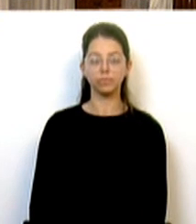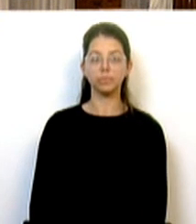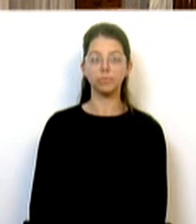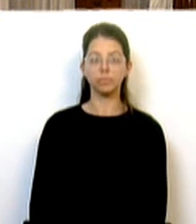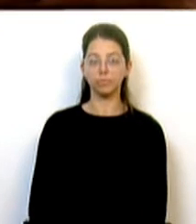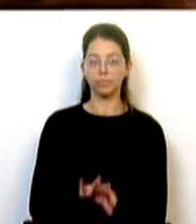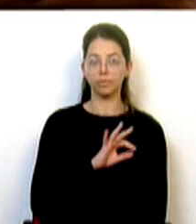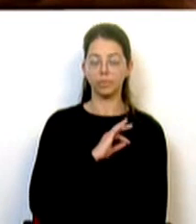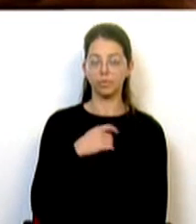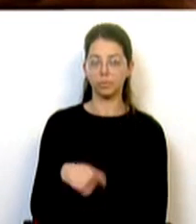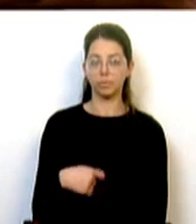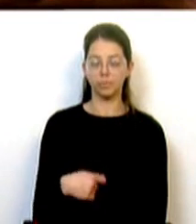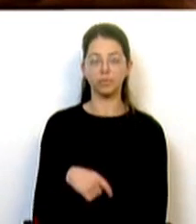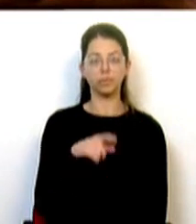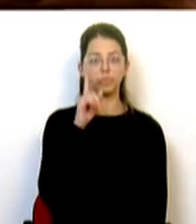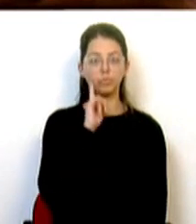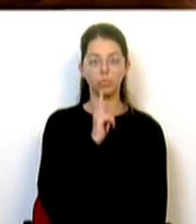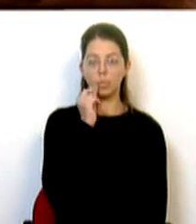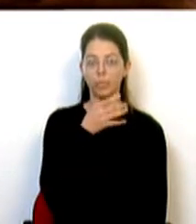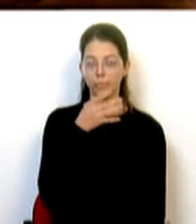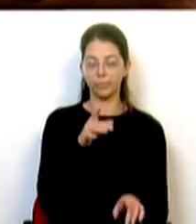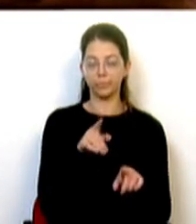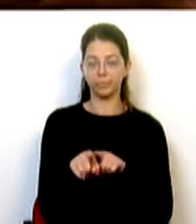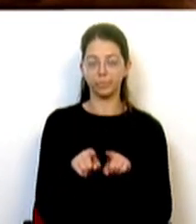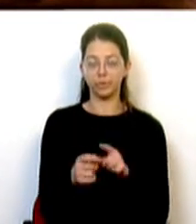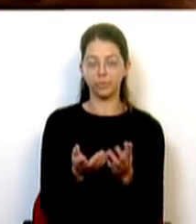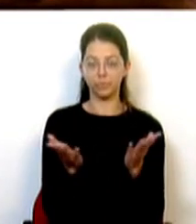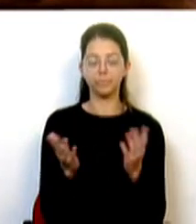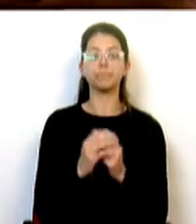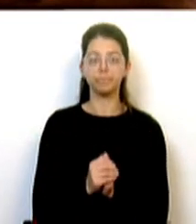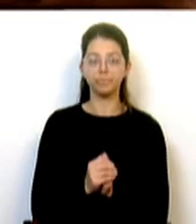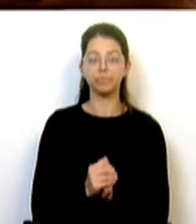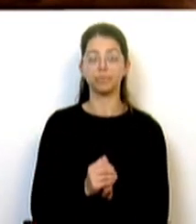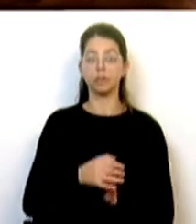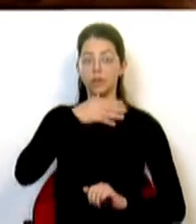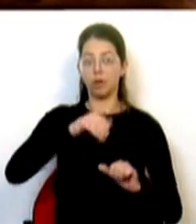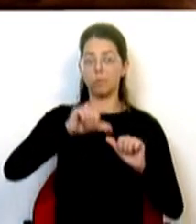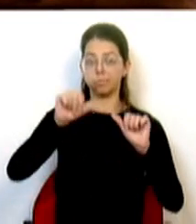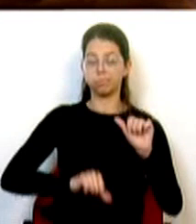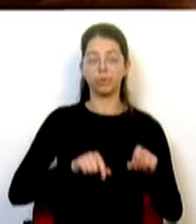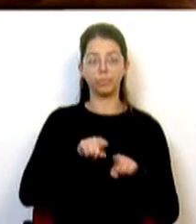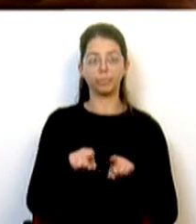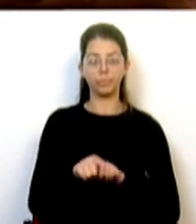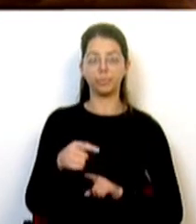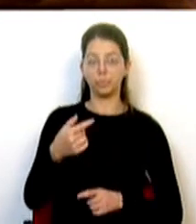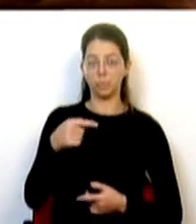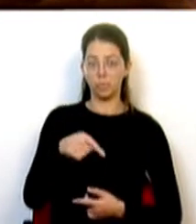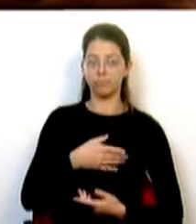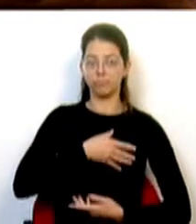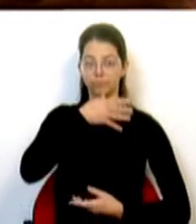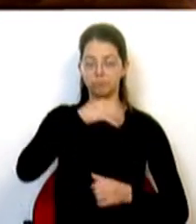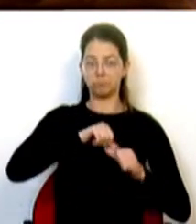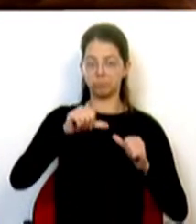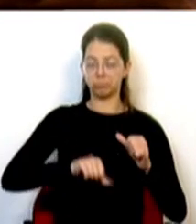Sra. Presidente, Sras. e Srs. Deputados, A declaração política que hoje aqui faço, e que só a mim me vincula,